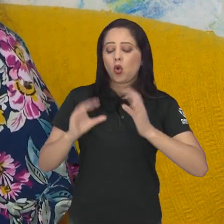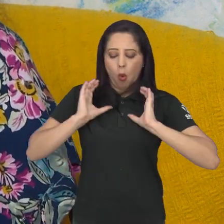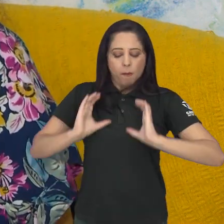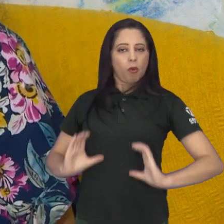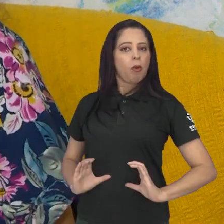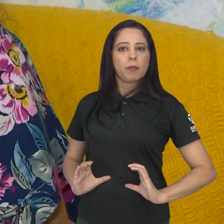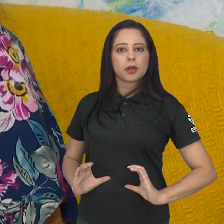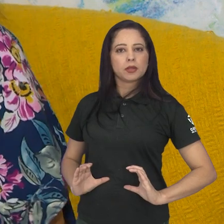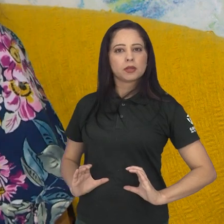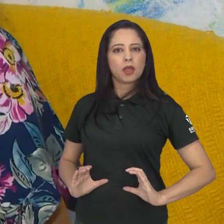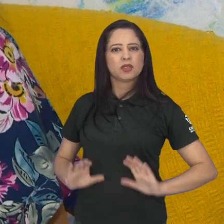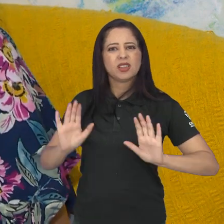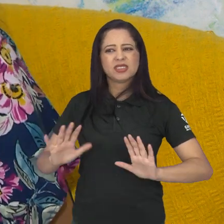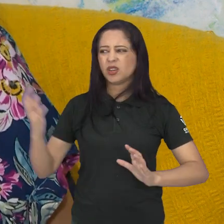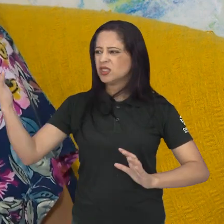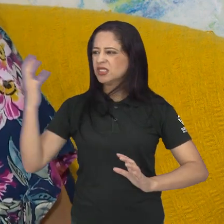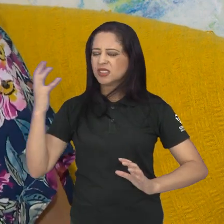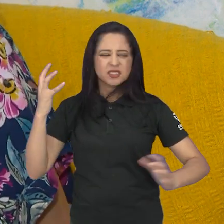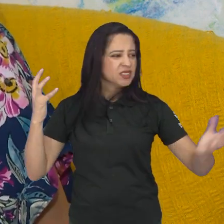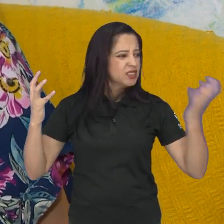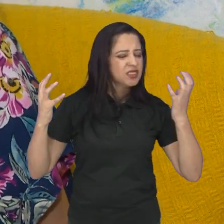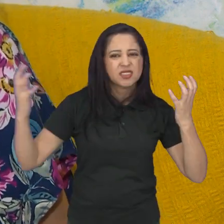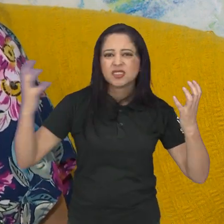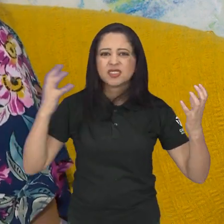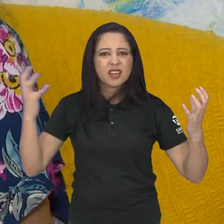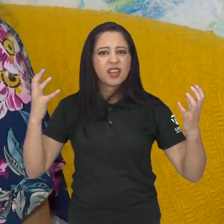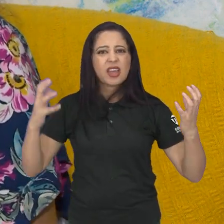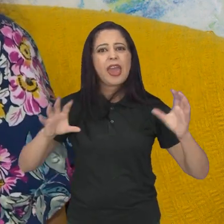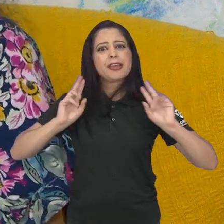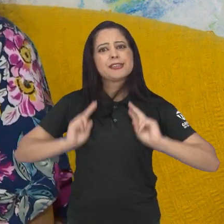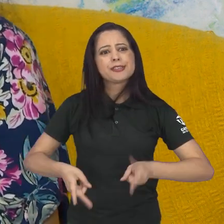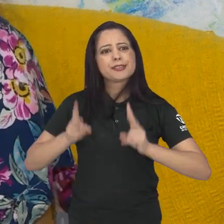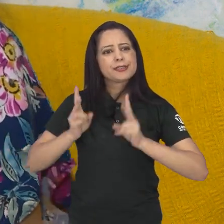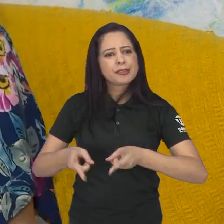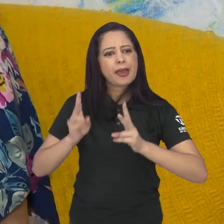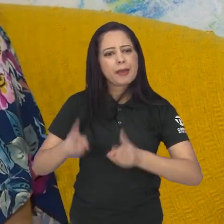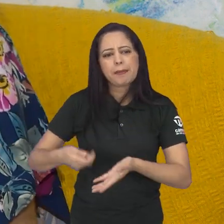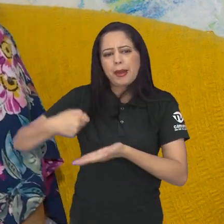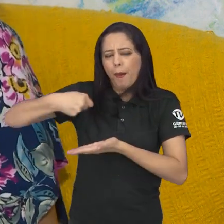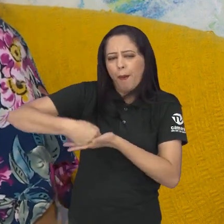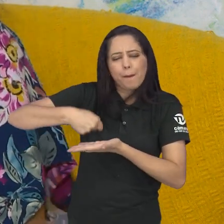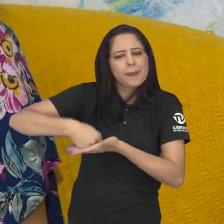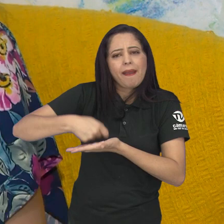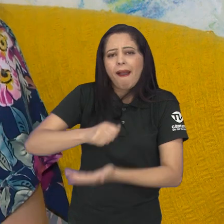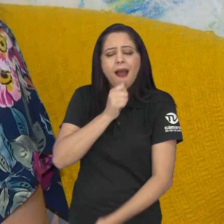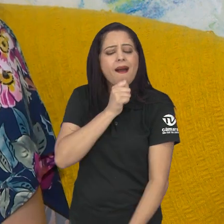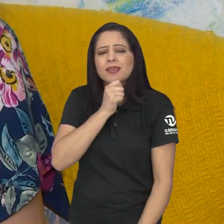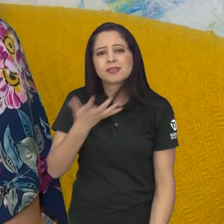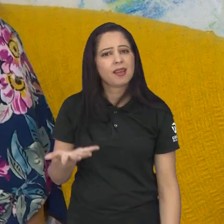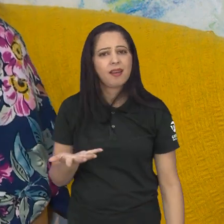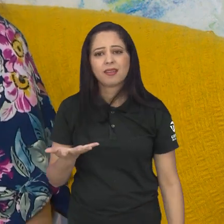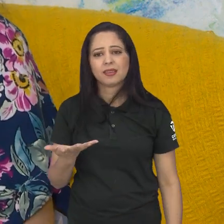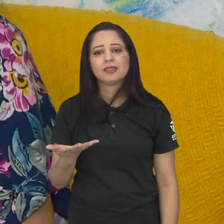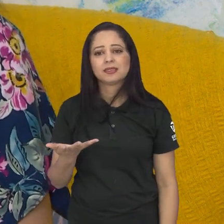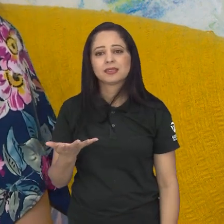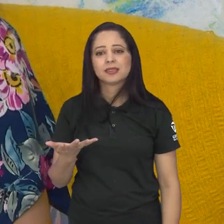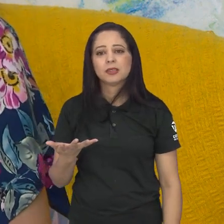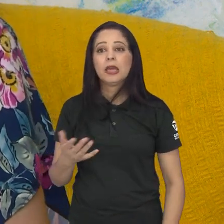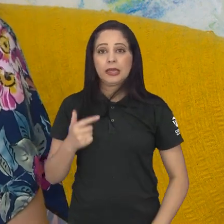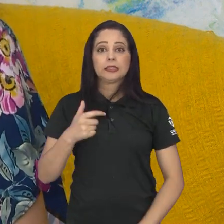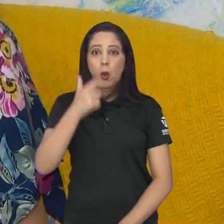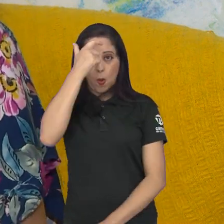Então, a gente tem esse papel social muito marcado ainda e a gente só vai adicionando papéis. Então, além de eu ser uma